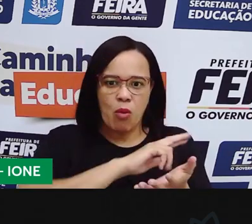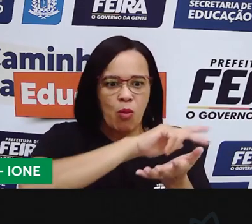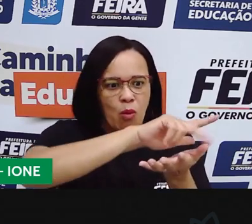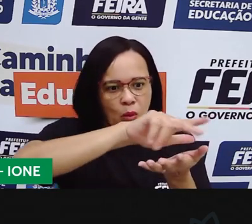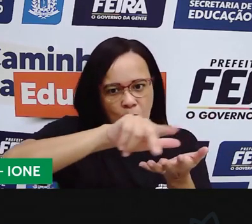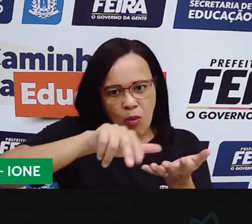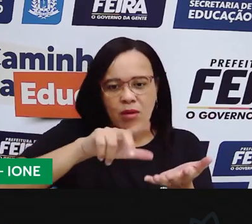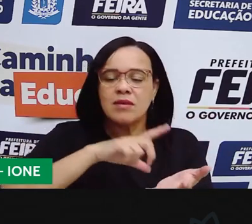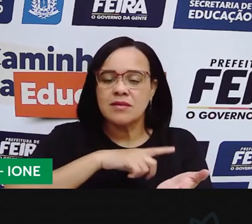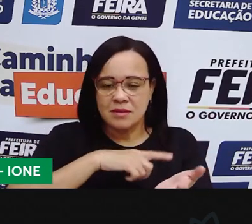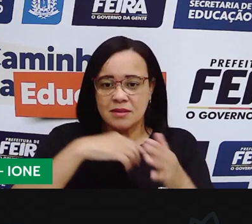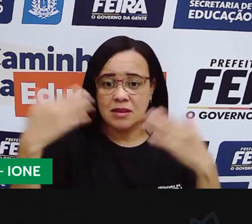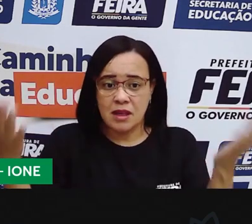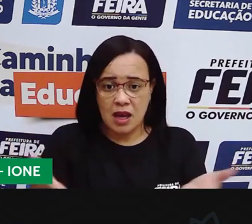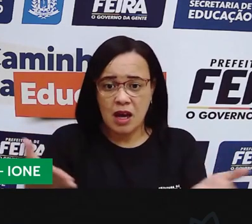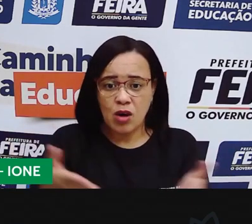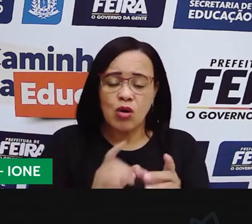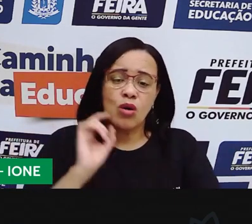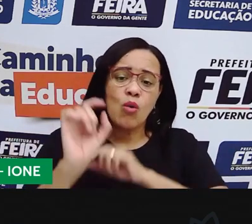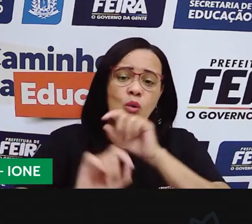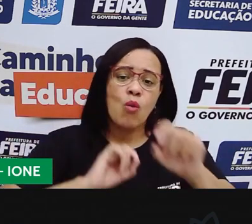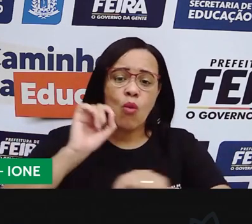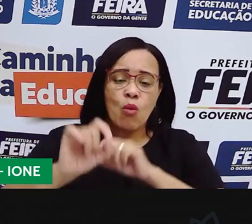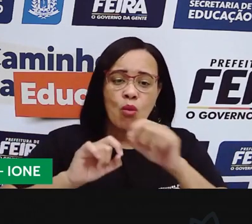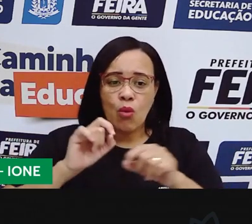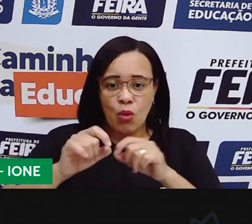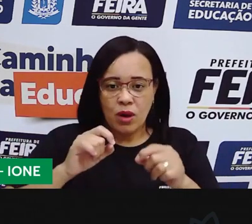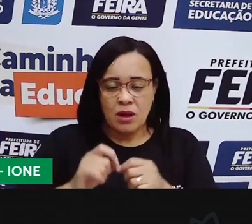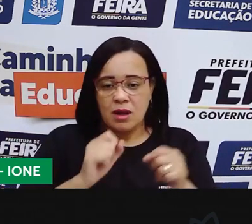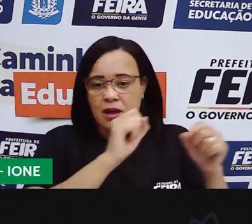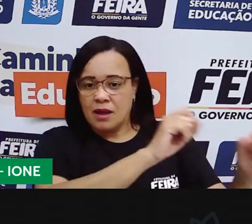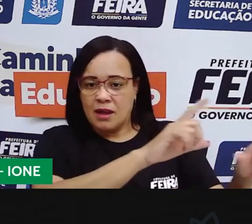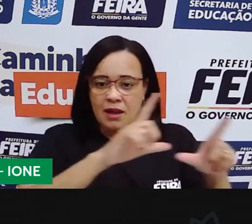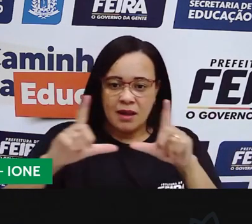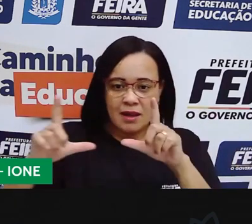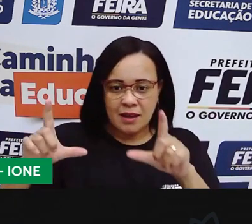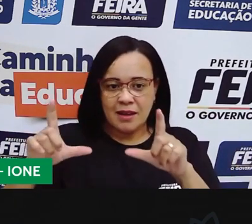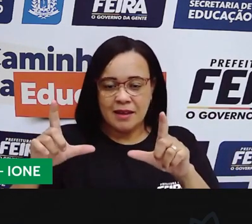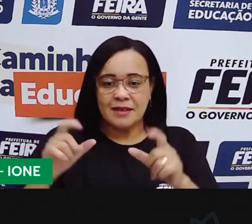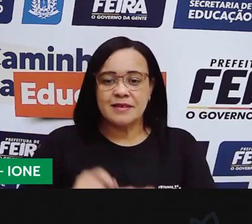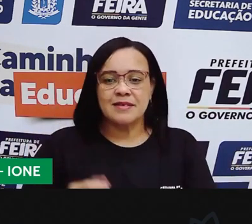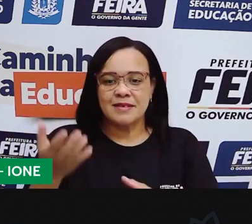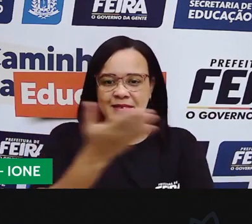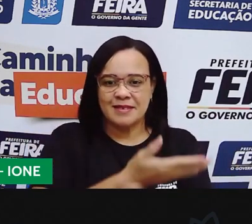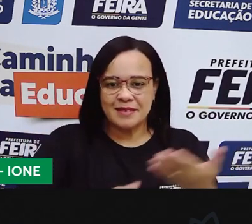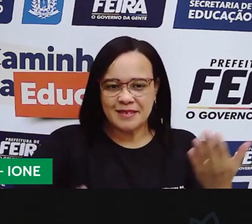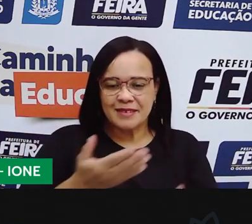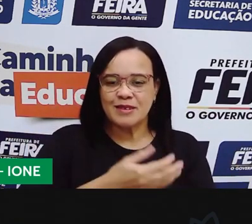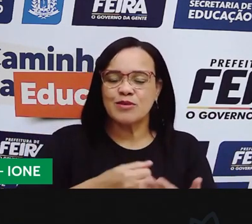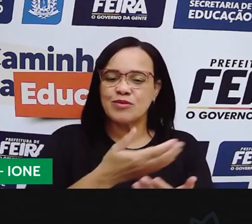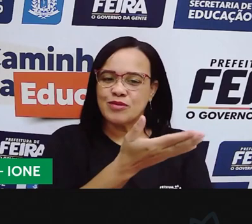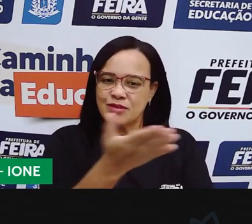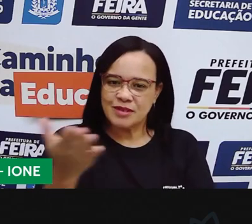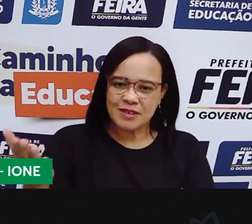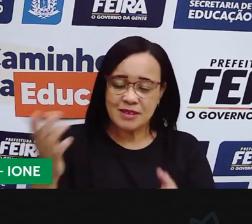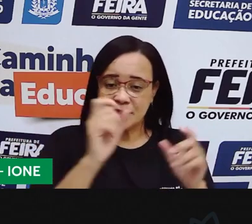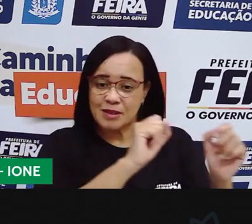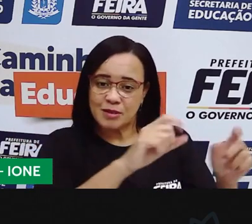compartilhar com vocês a apresentação que eu preparei para essa aula.